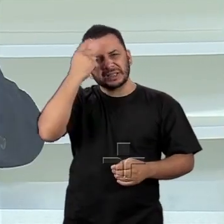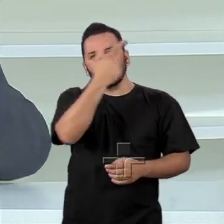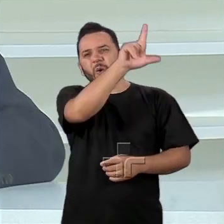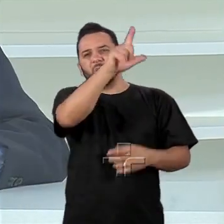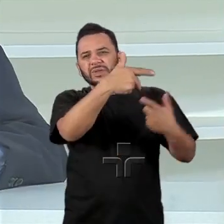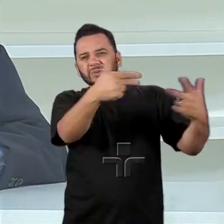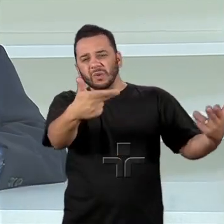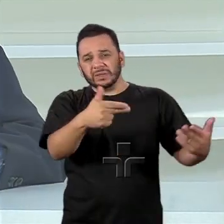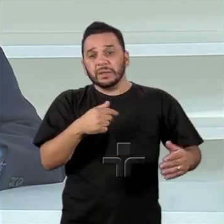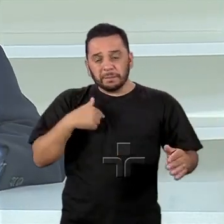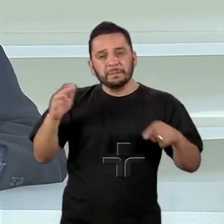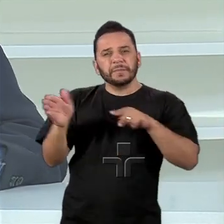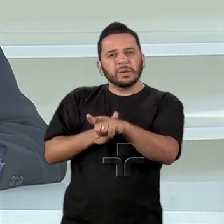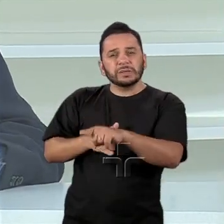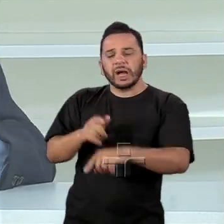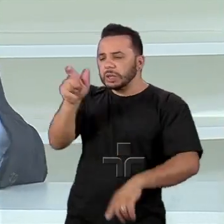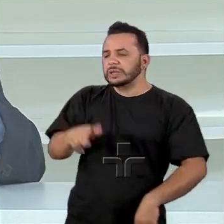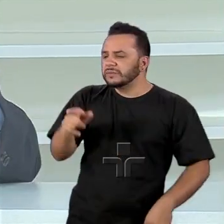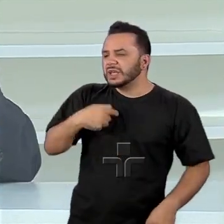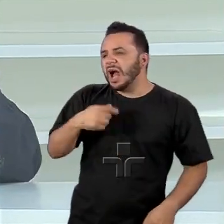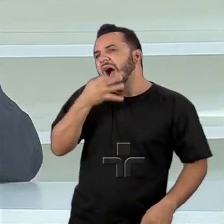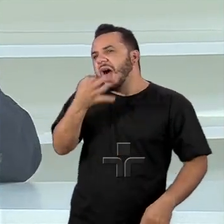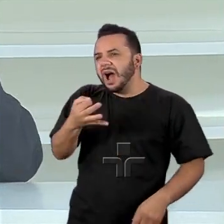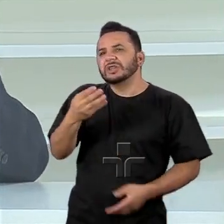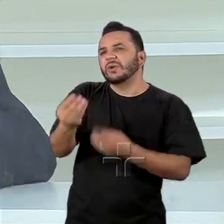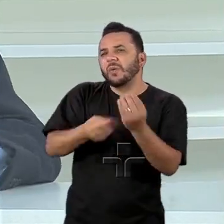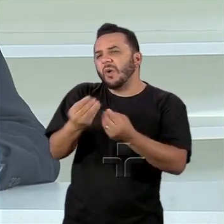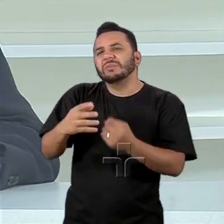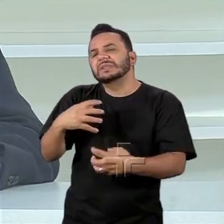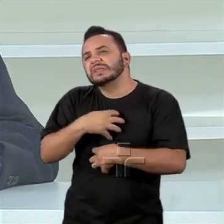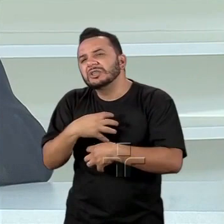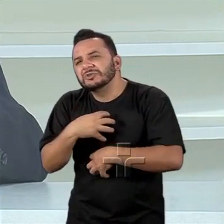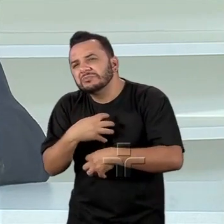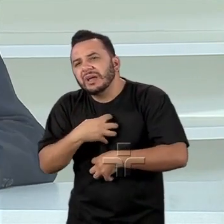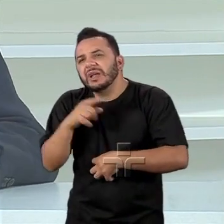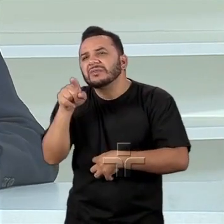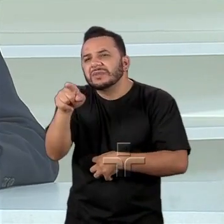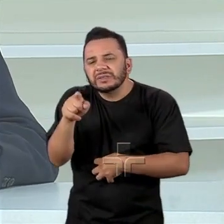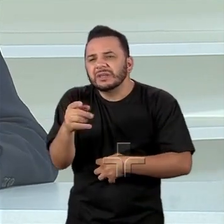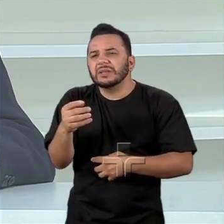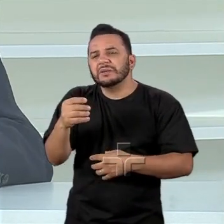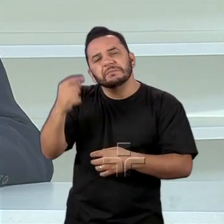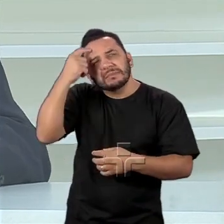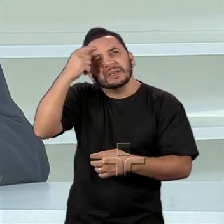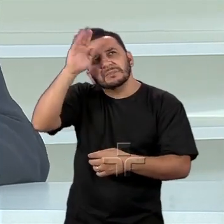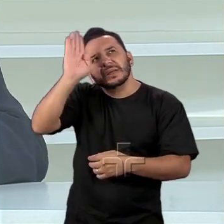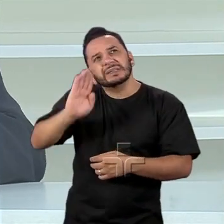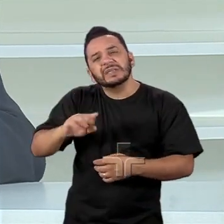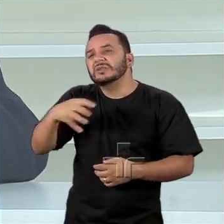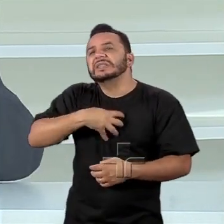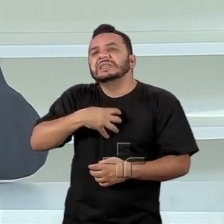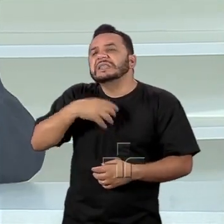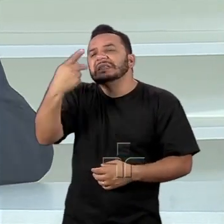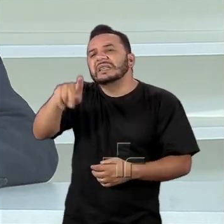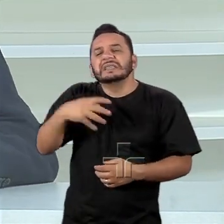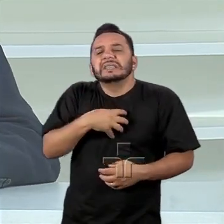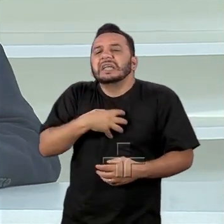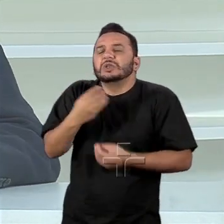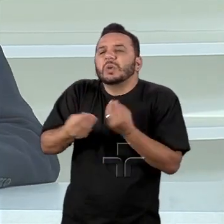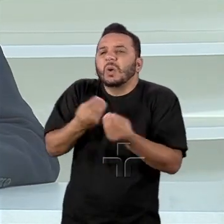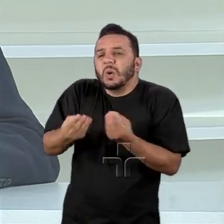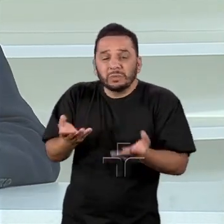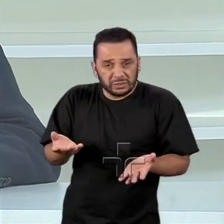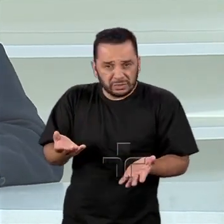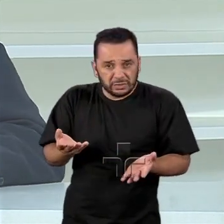para o eleitor o que ele achava, qual era o sentimento que movia quando pensava no Brasil, certamente, por causa disso que eu estou